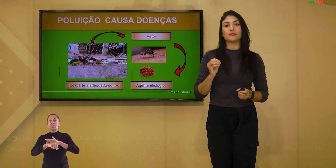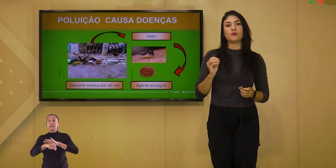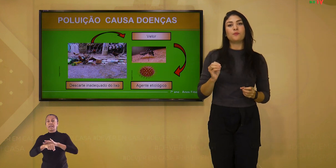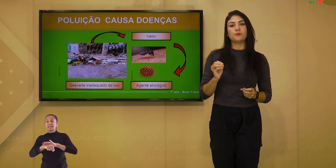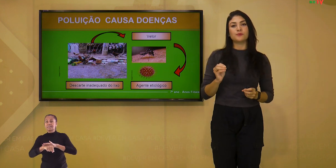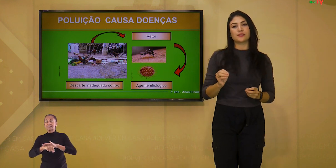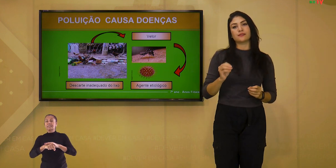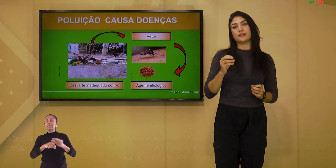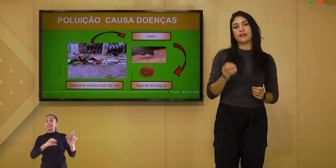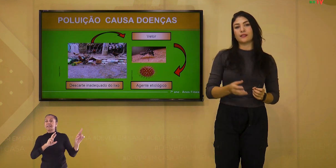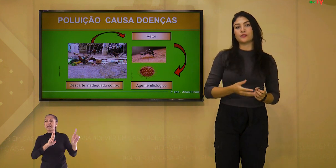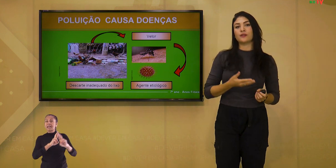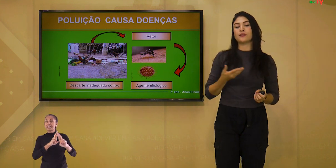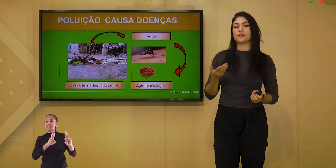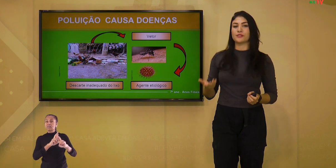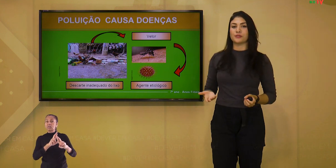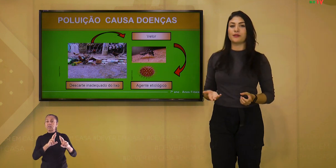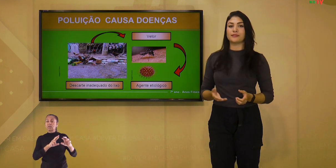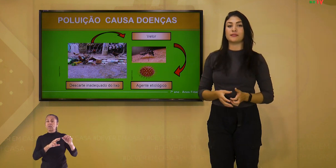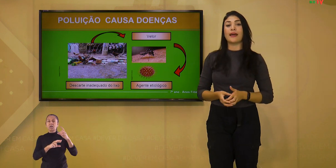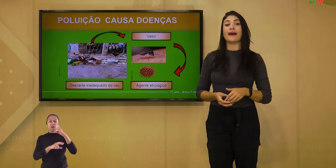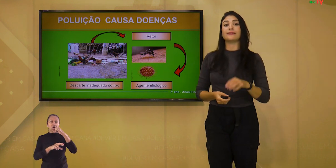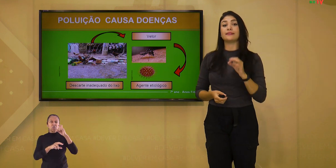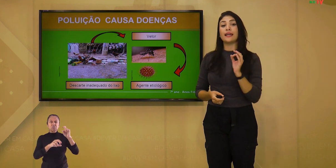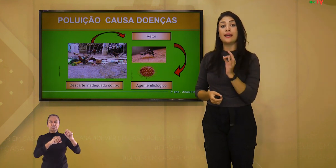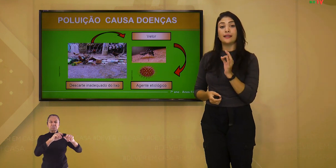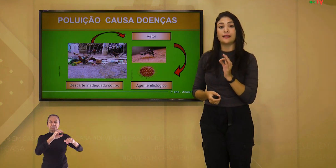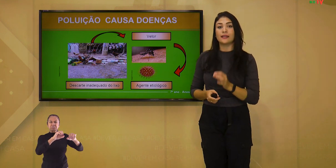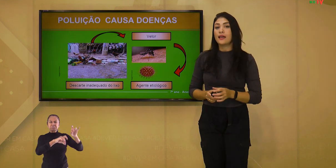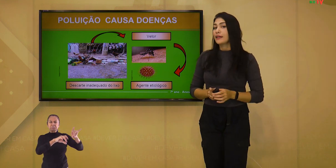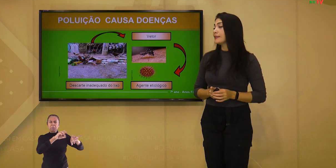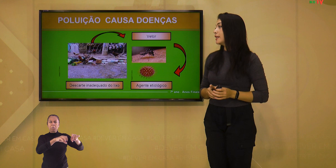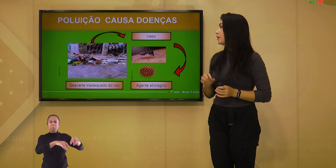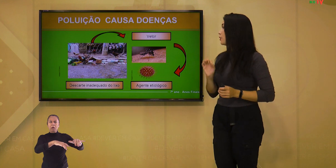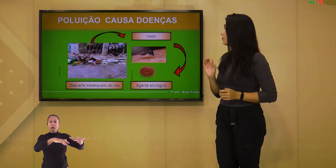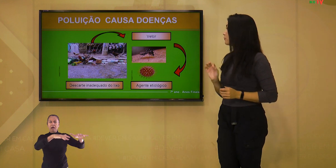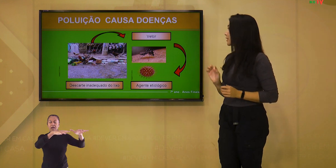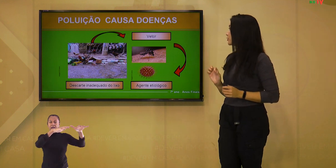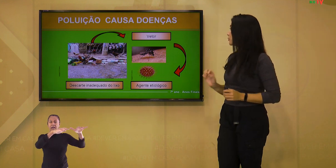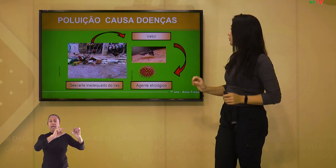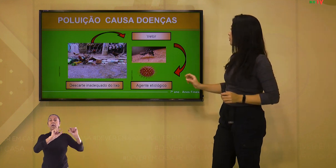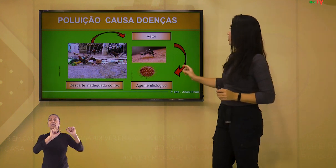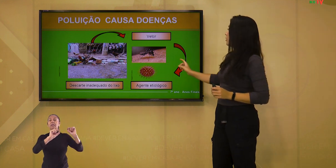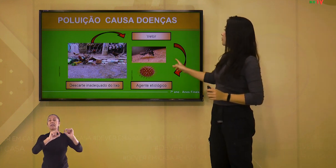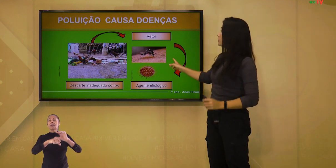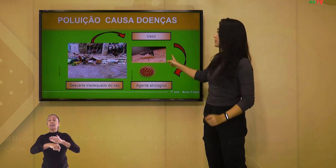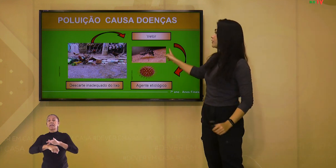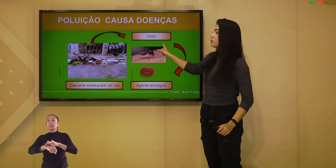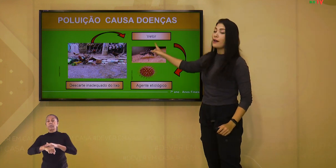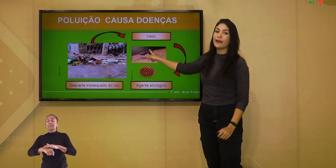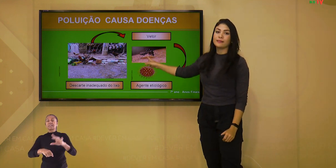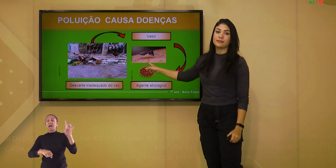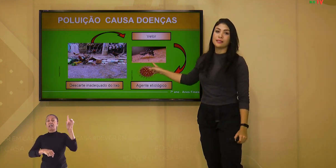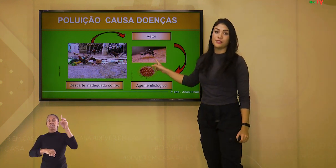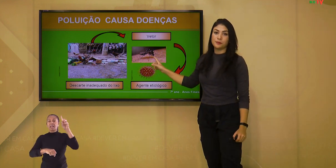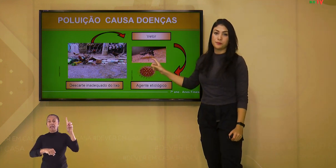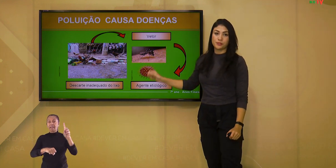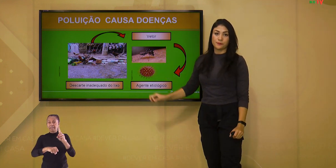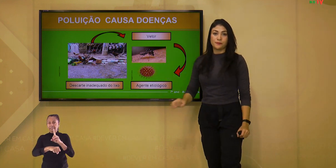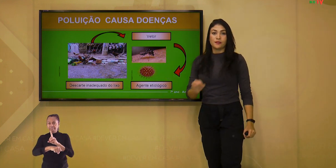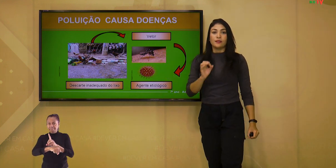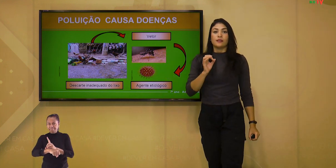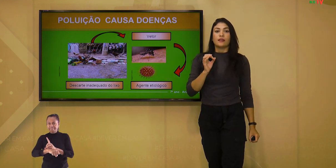Uma das doenças comuns que se relacionam aos lixões é a dengue, que tem como vetor o mosquito Aedes